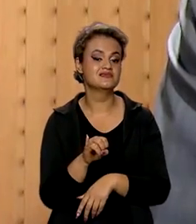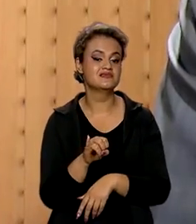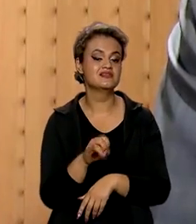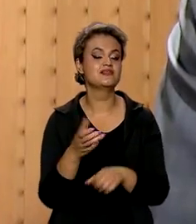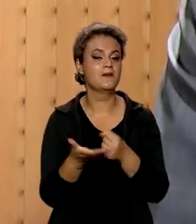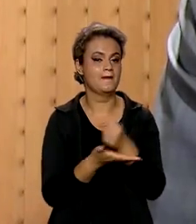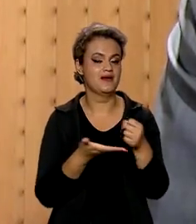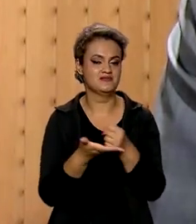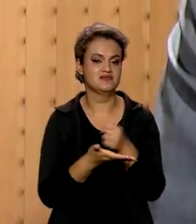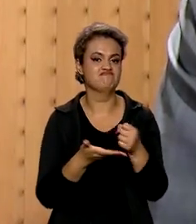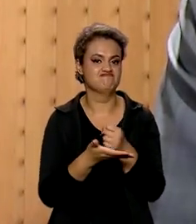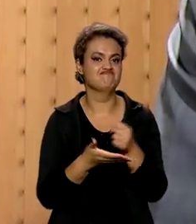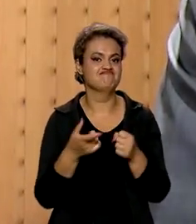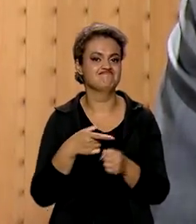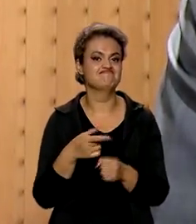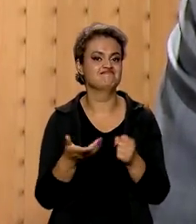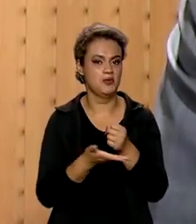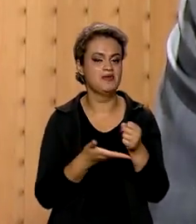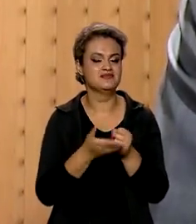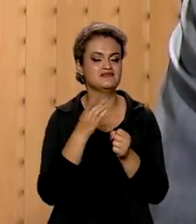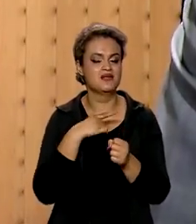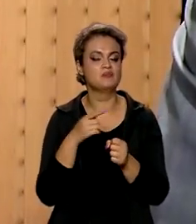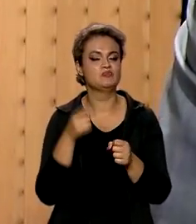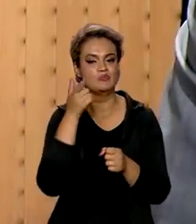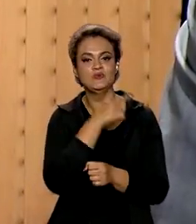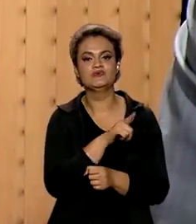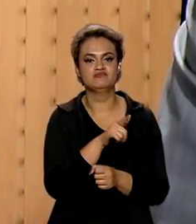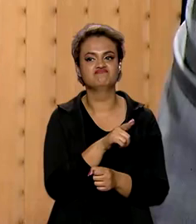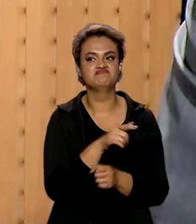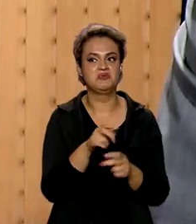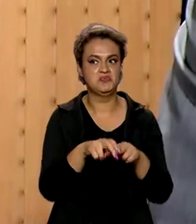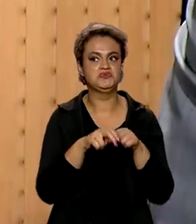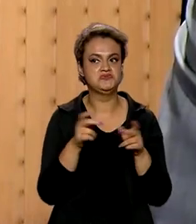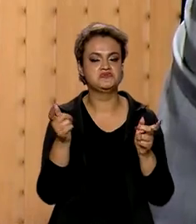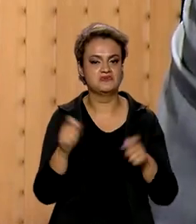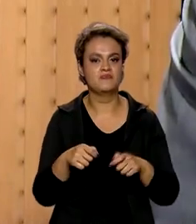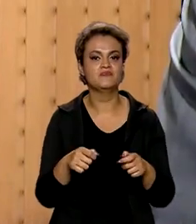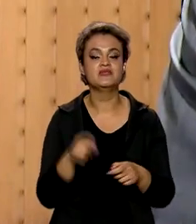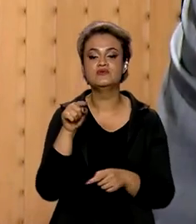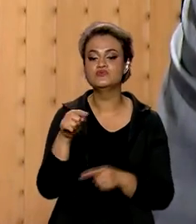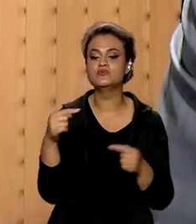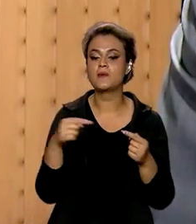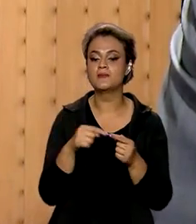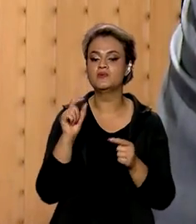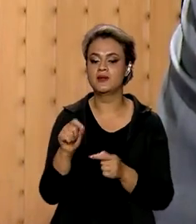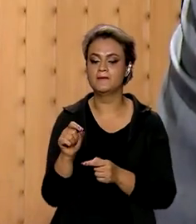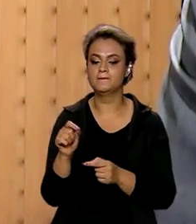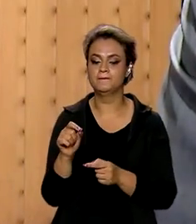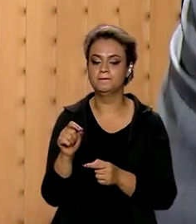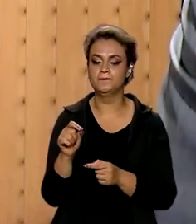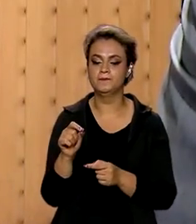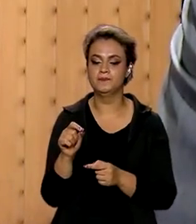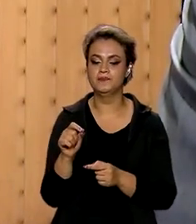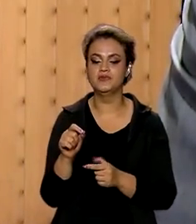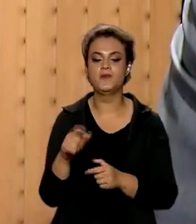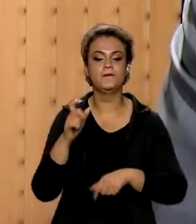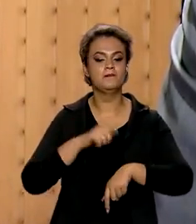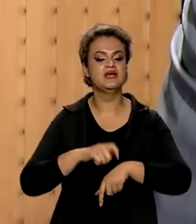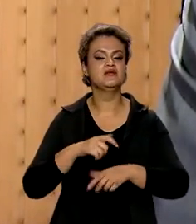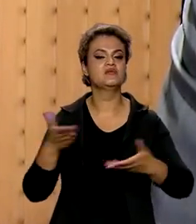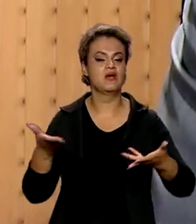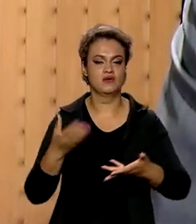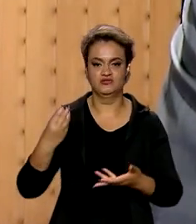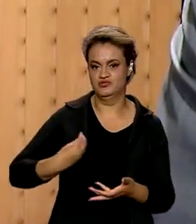fundamento robusto. E isso tem muito a ver com o momento que a gente